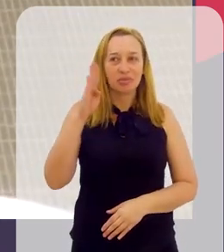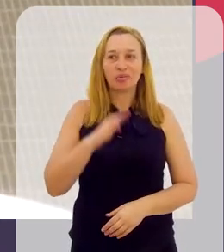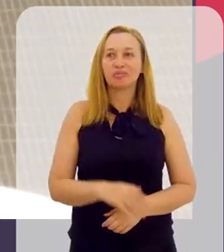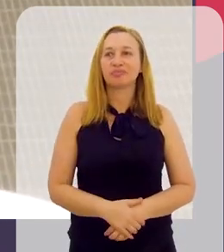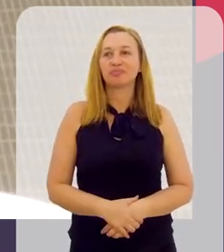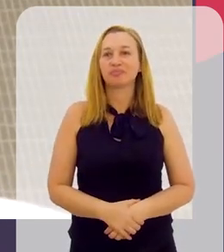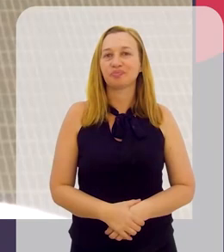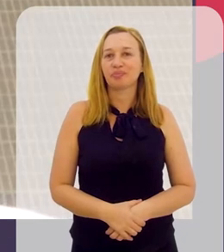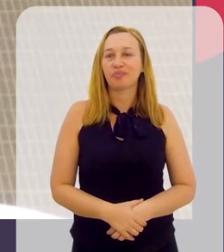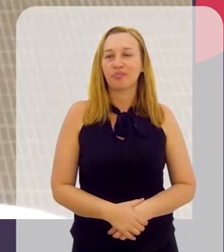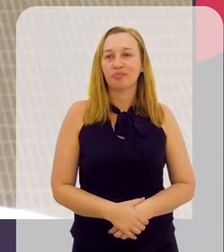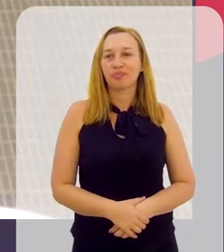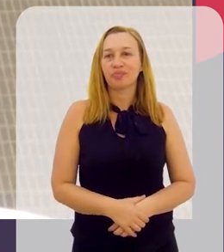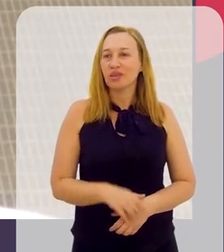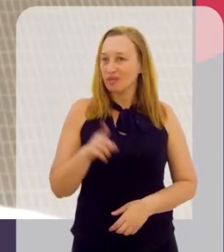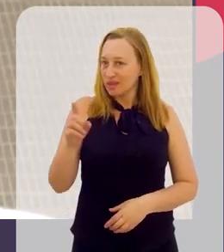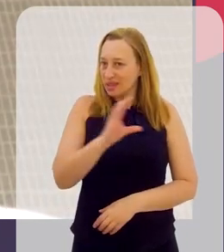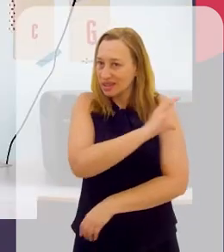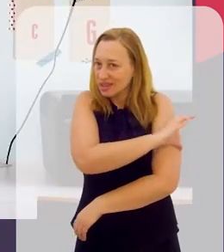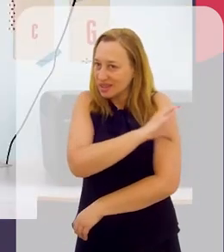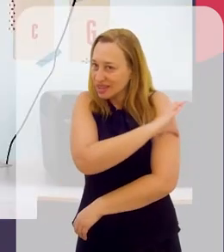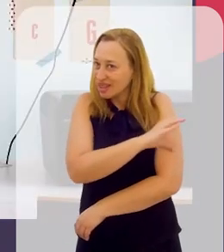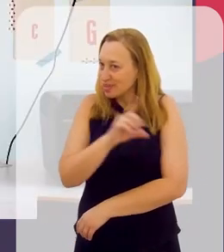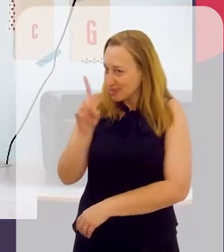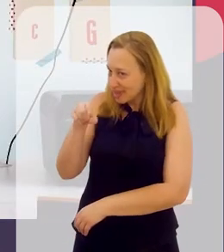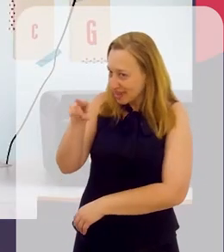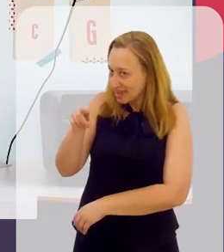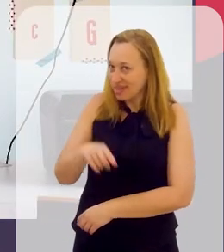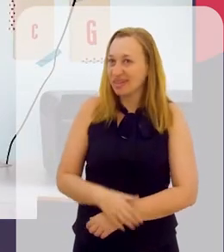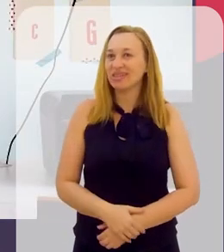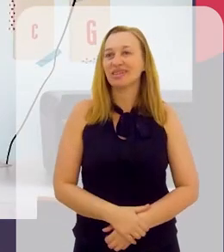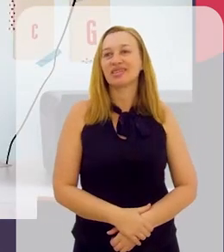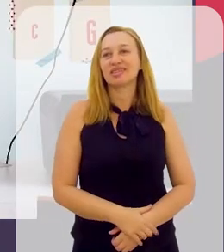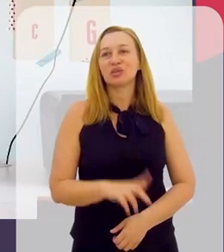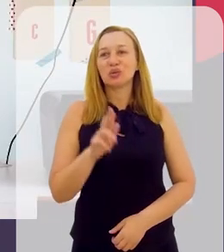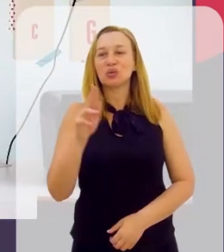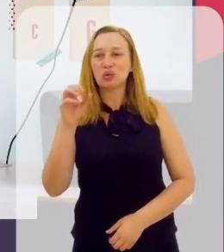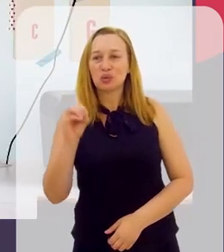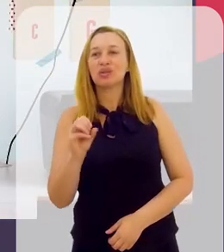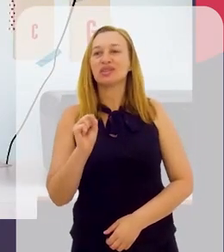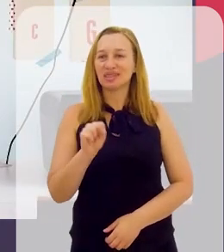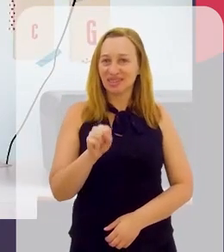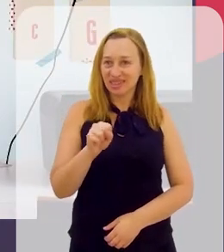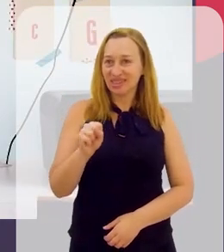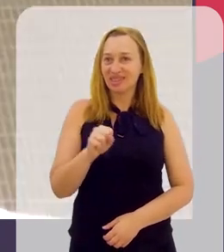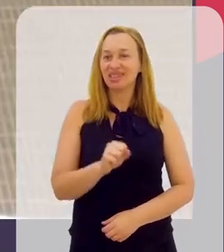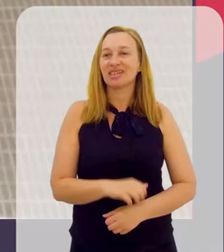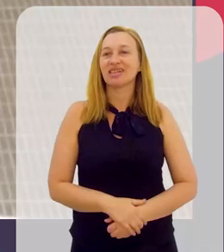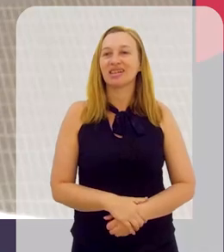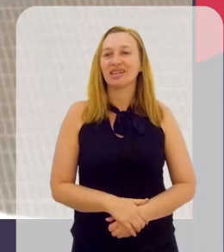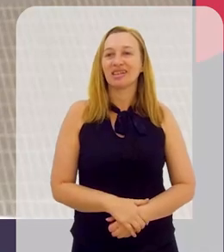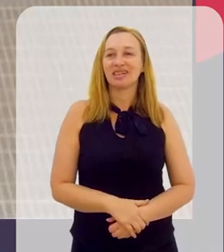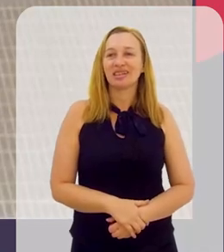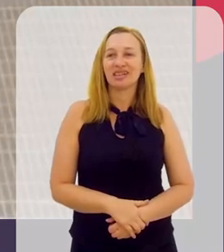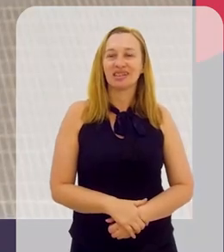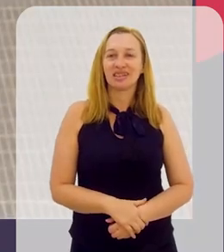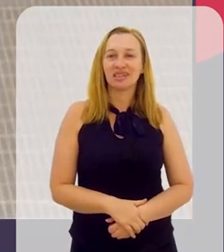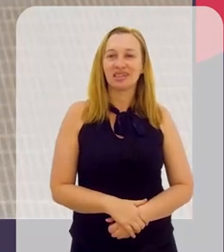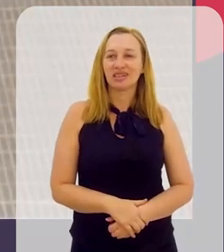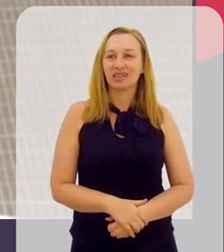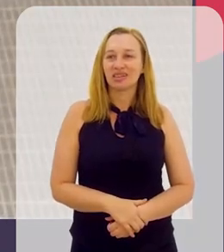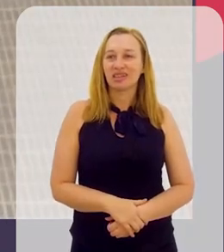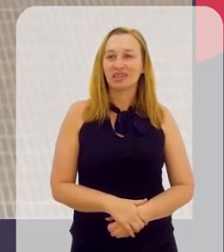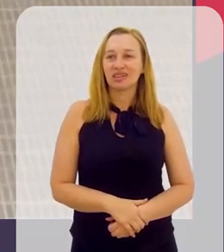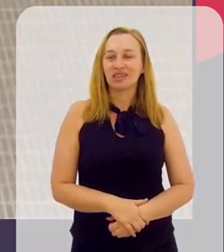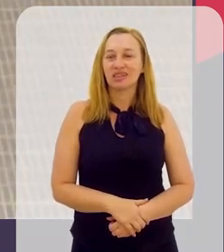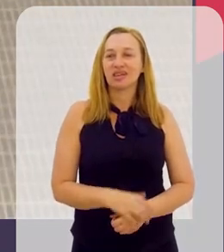essencial. Você é de Campos dos Goitacazes, é isso, Hugo? Isso. Sou de Campos dos Goitacazes. Sou